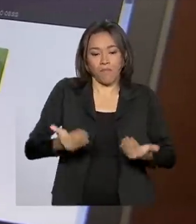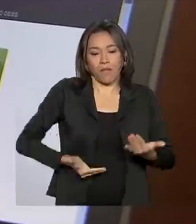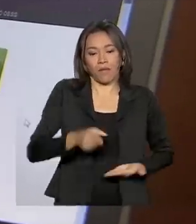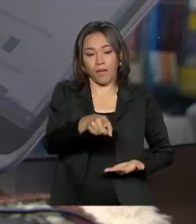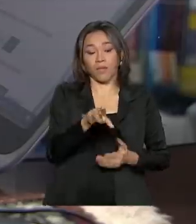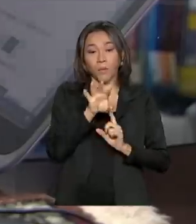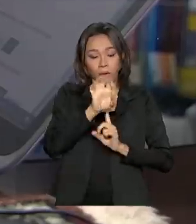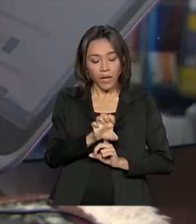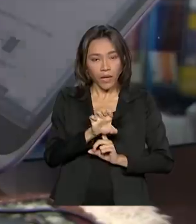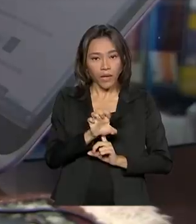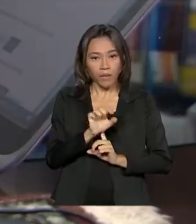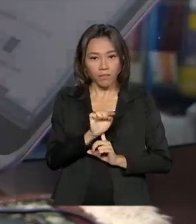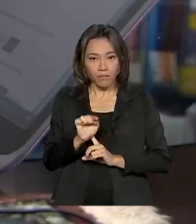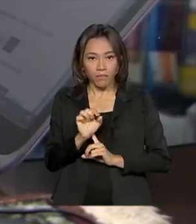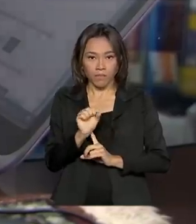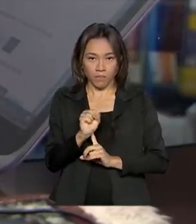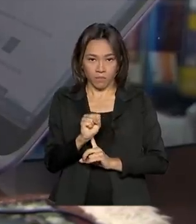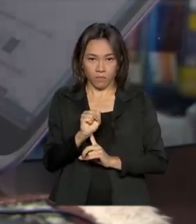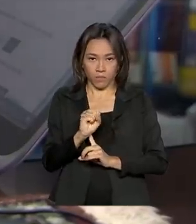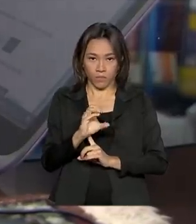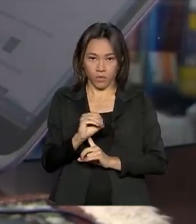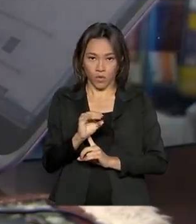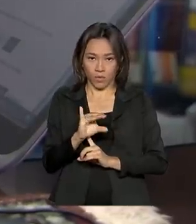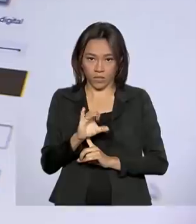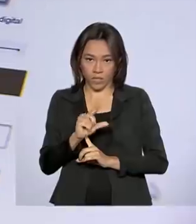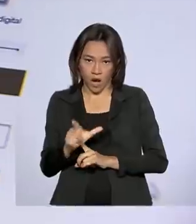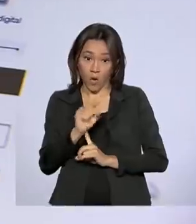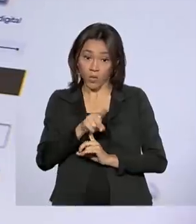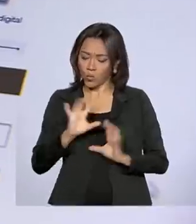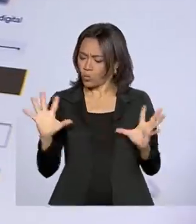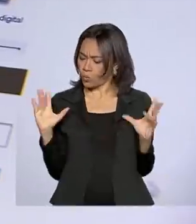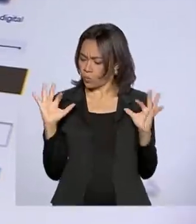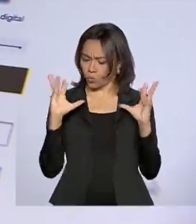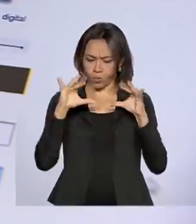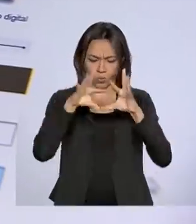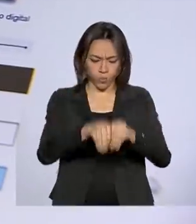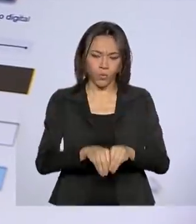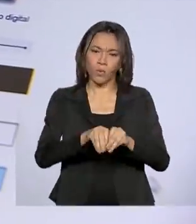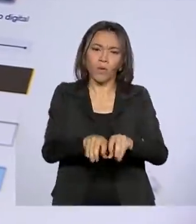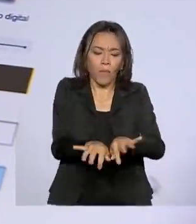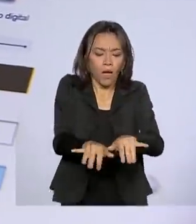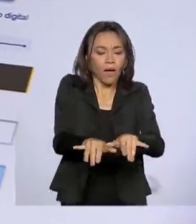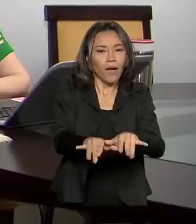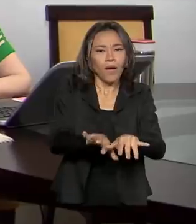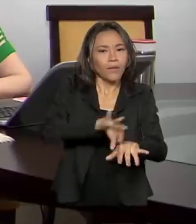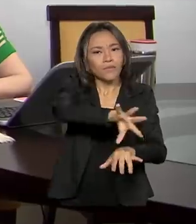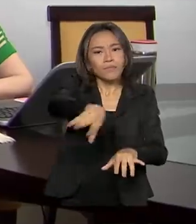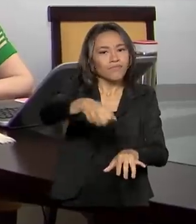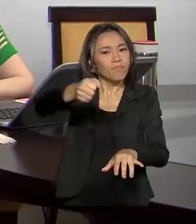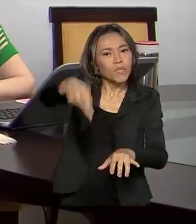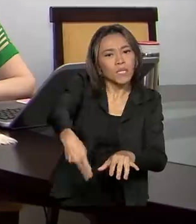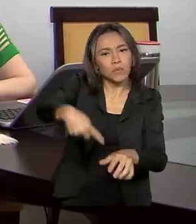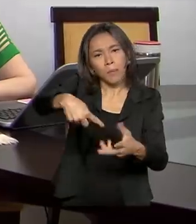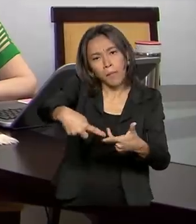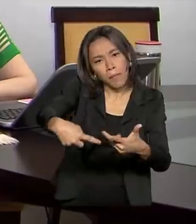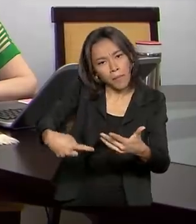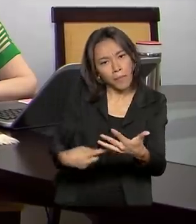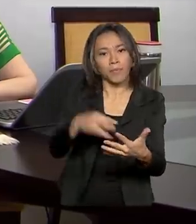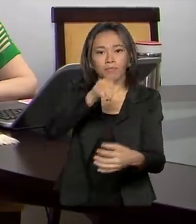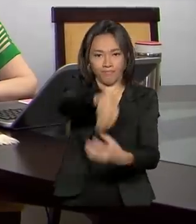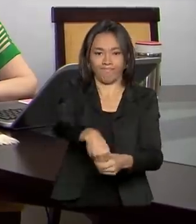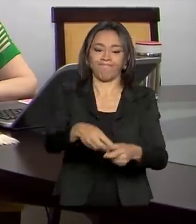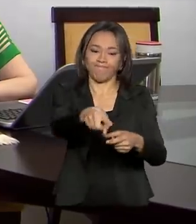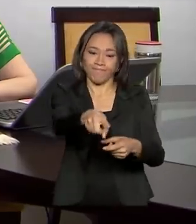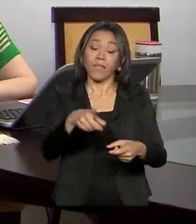E-Social. Para ela, a ferramenta que unifica informações fiscais, trabalhistas e previdenciárias é simples e garante